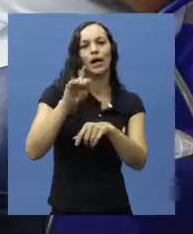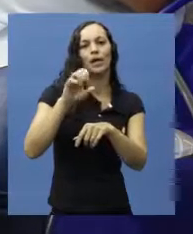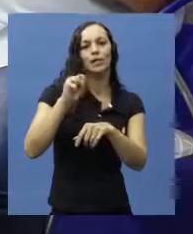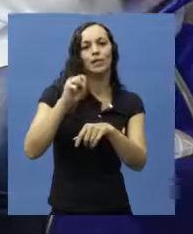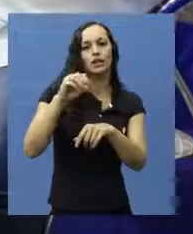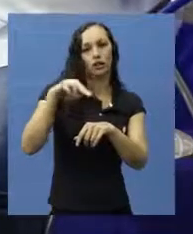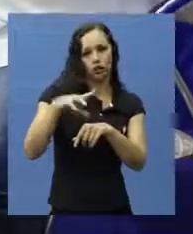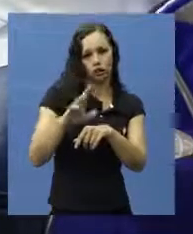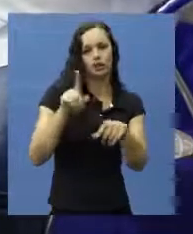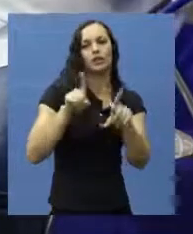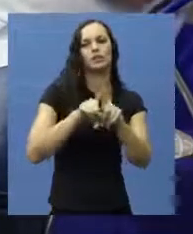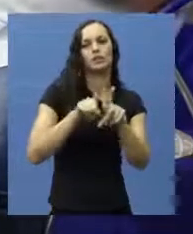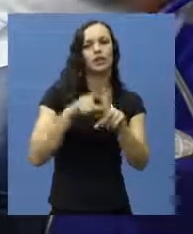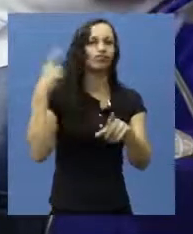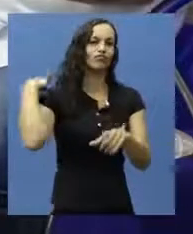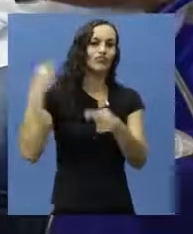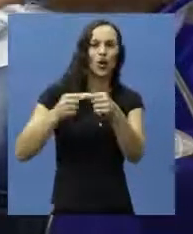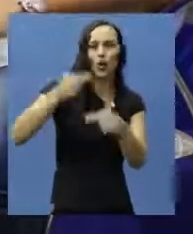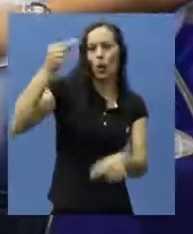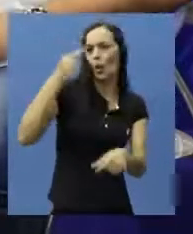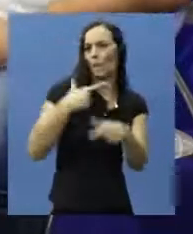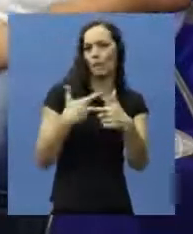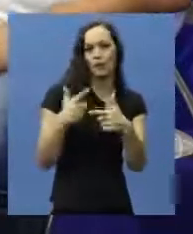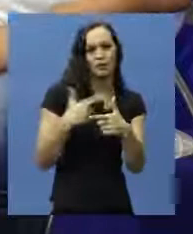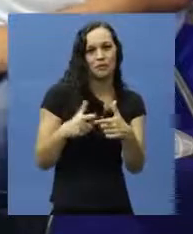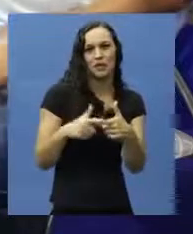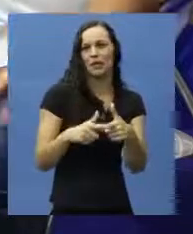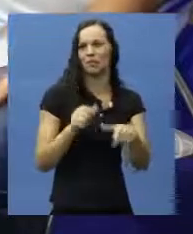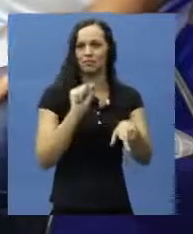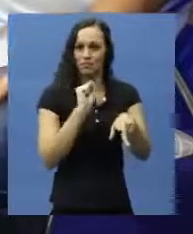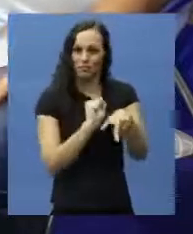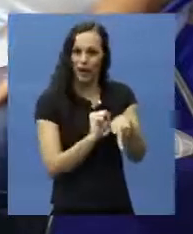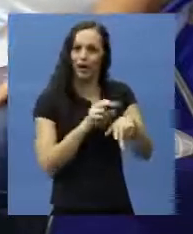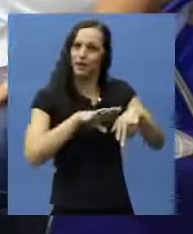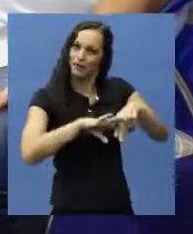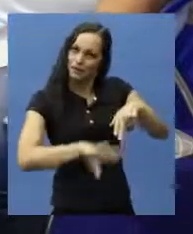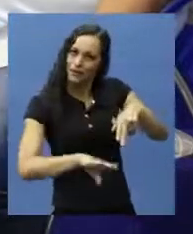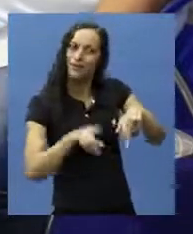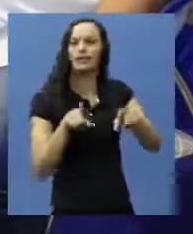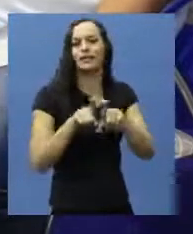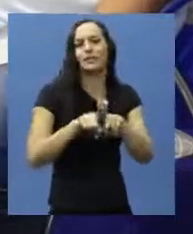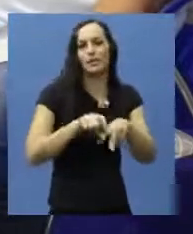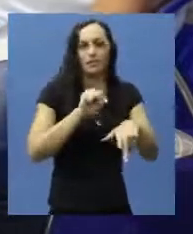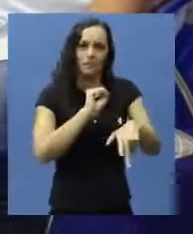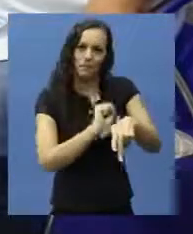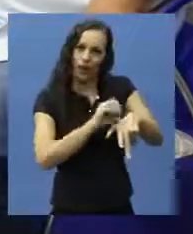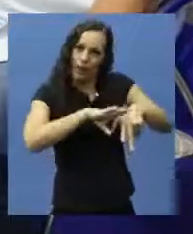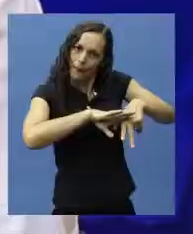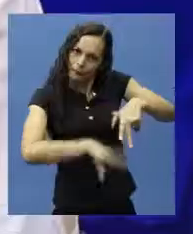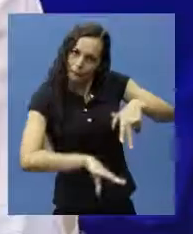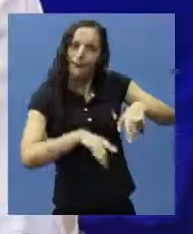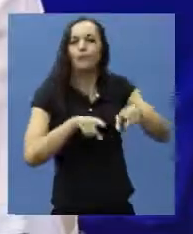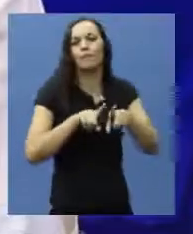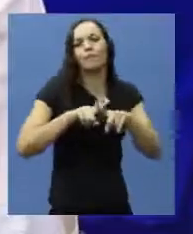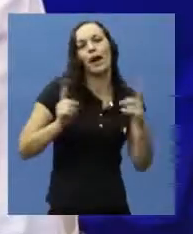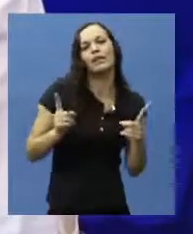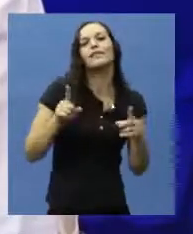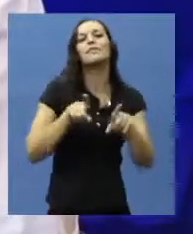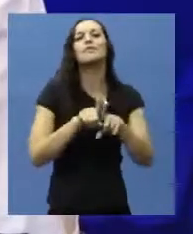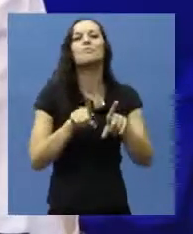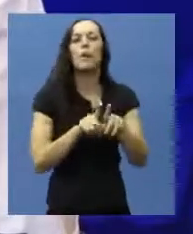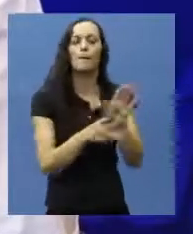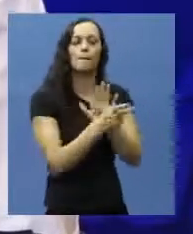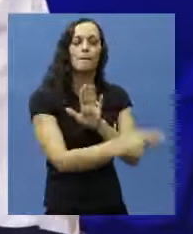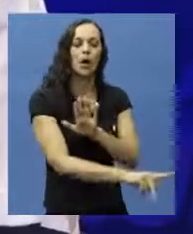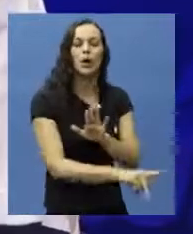as doenças da coluna, os pacientes paraplégicos, tetraplégicos, enfim. Também nós temos essa demanda muito grande. Mas na parte de